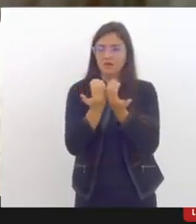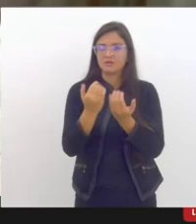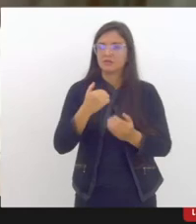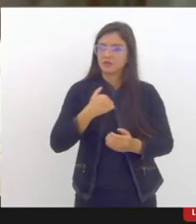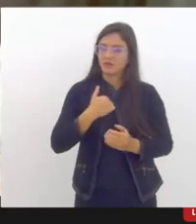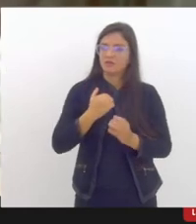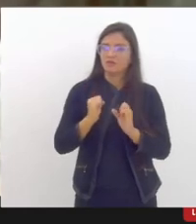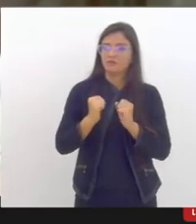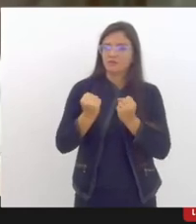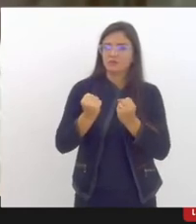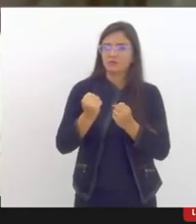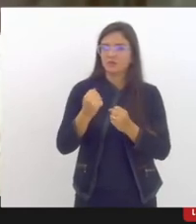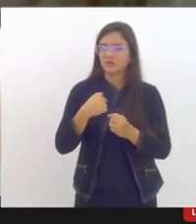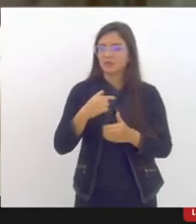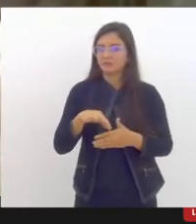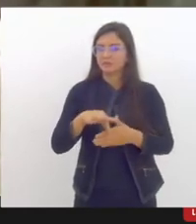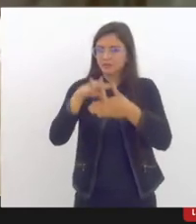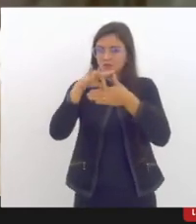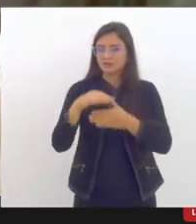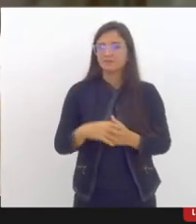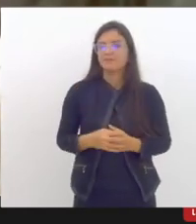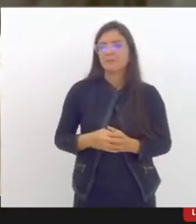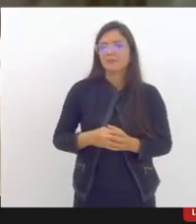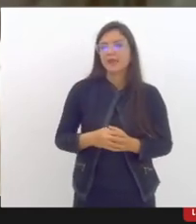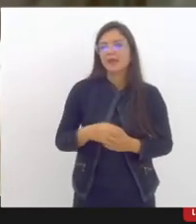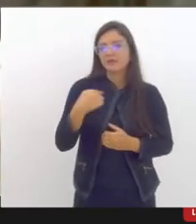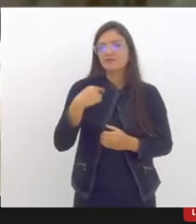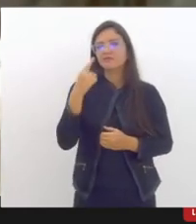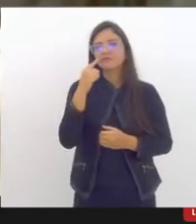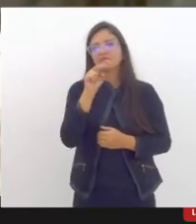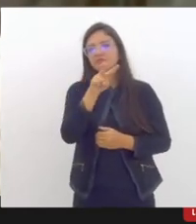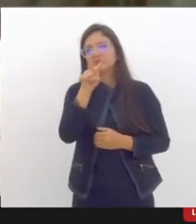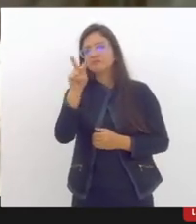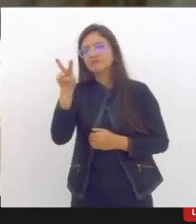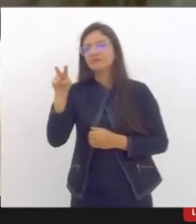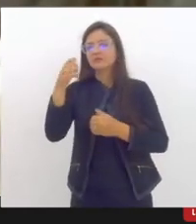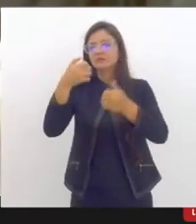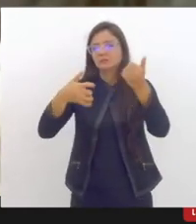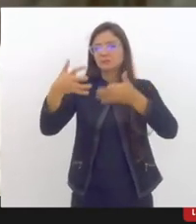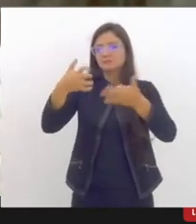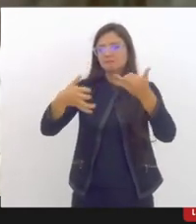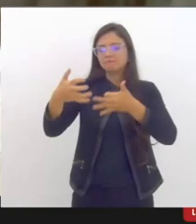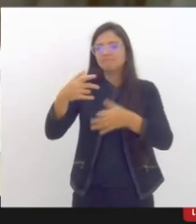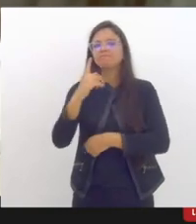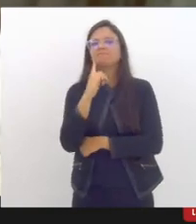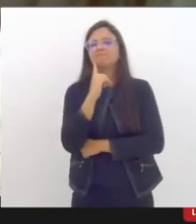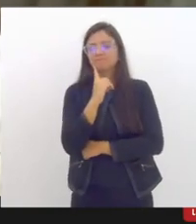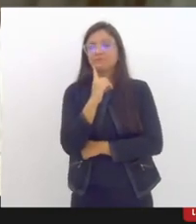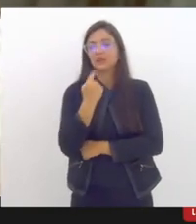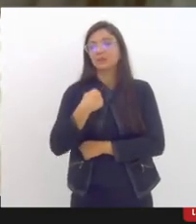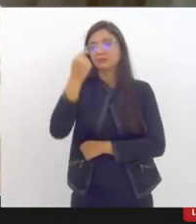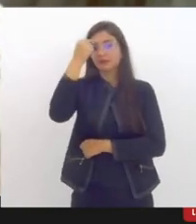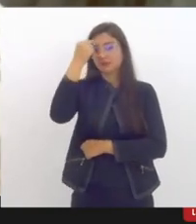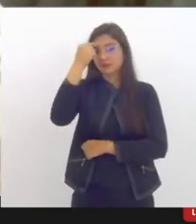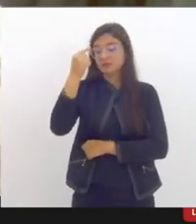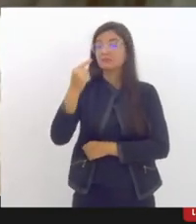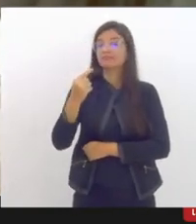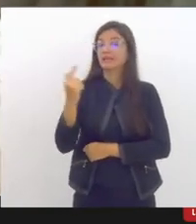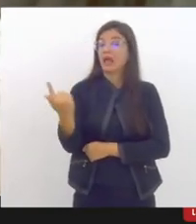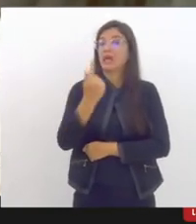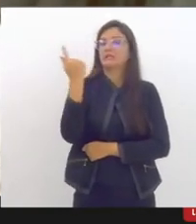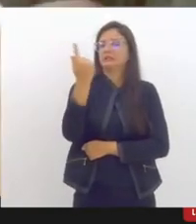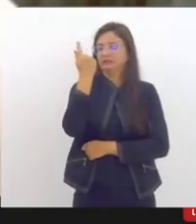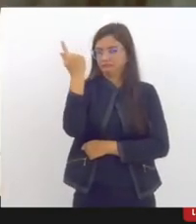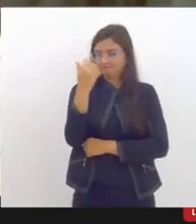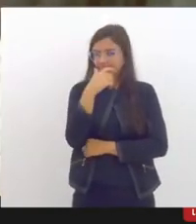ouvir atentamente as falas de fato é um problema grave a questão da saúde mental eu acho que na pós pandemia já